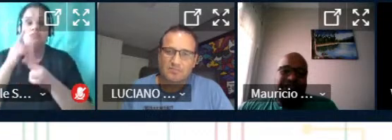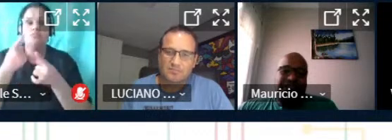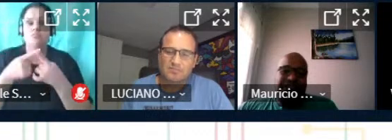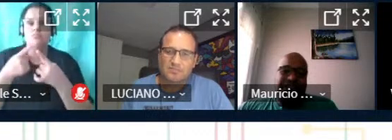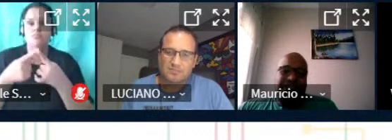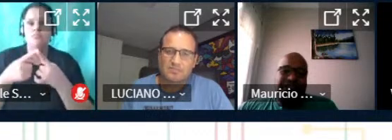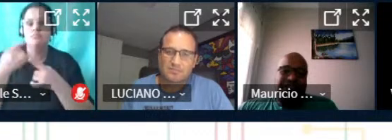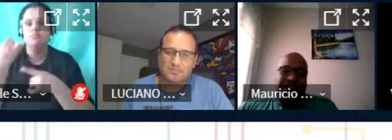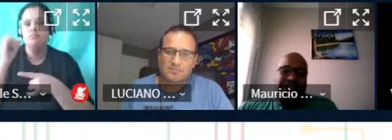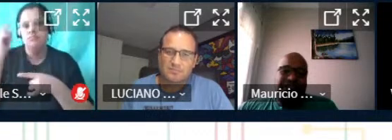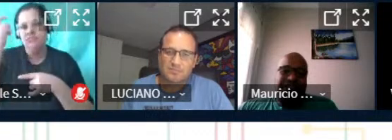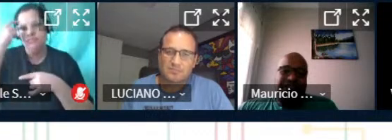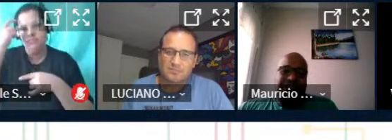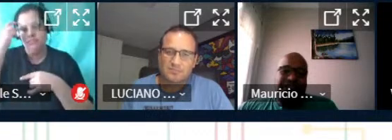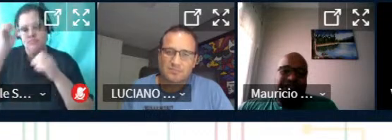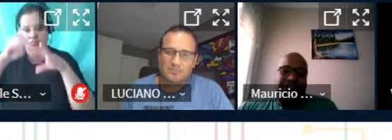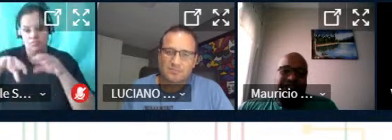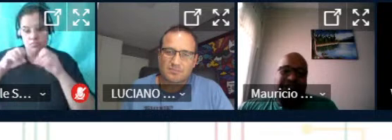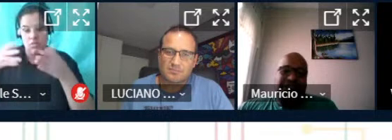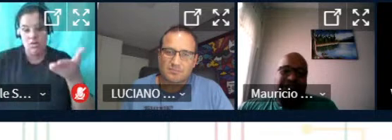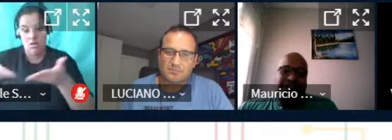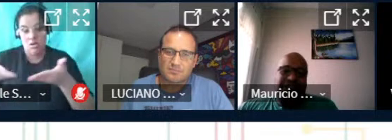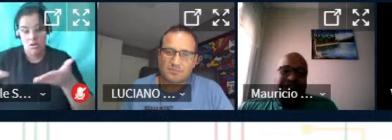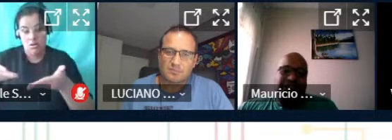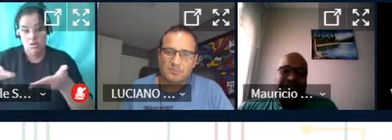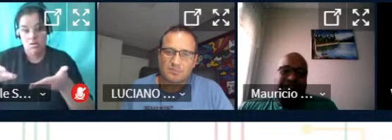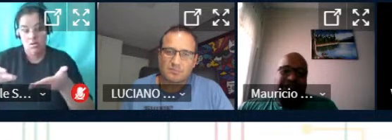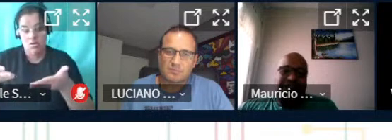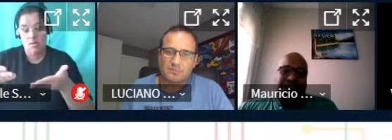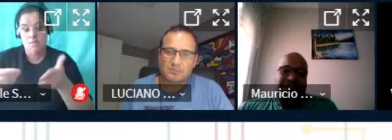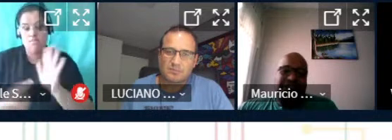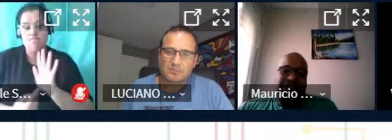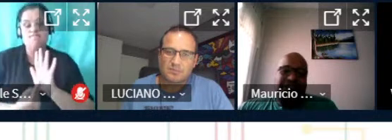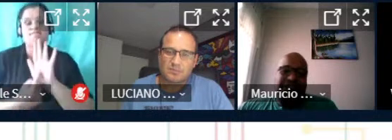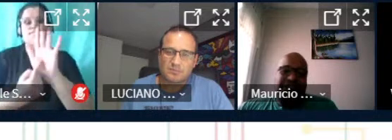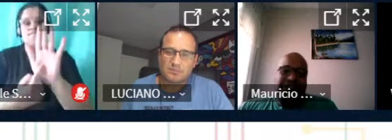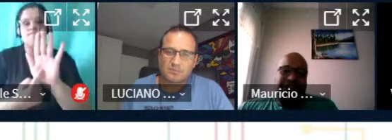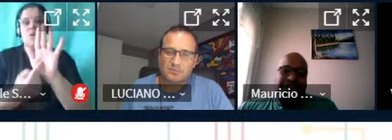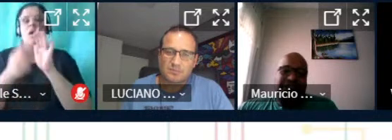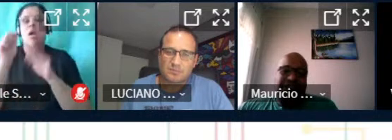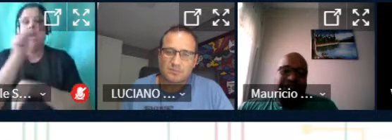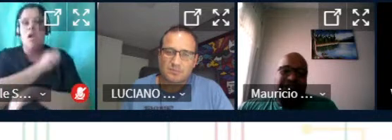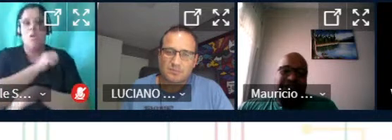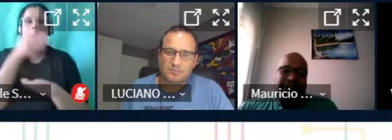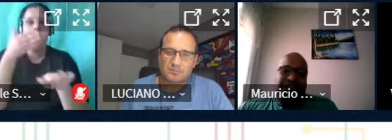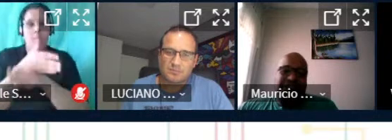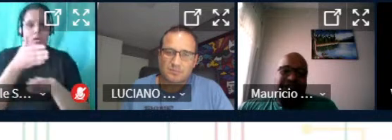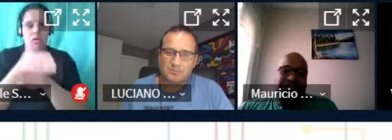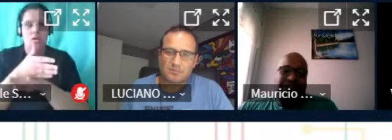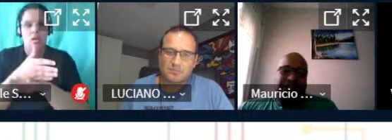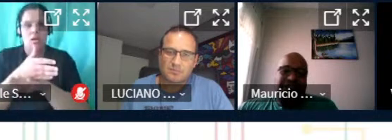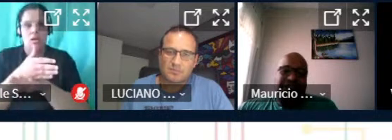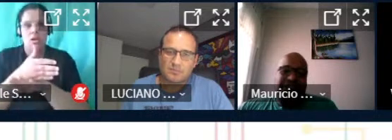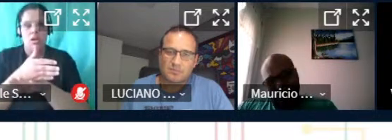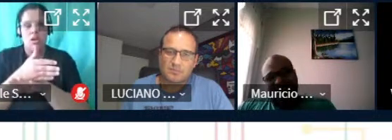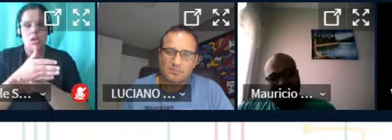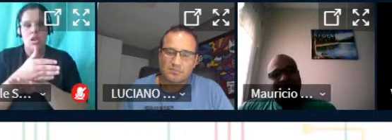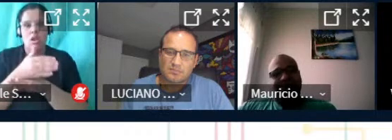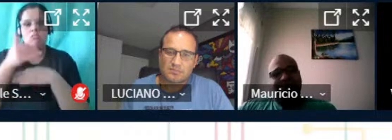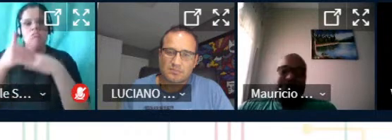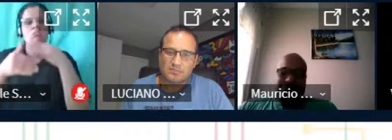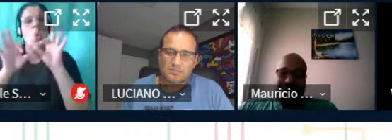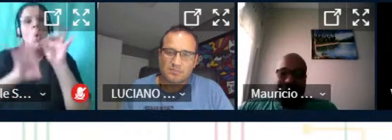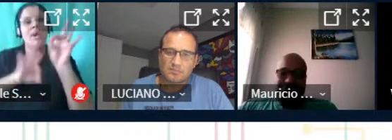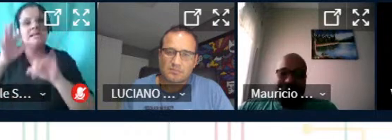se a pensarmos a educação hoje trazer esse aluno como protagonista inclusive participando da construção de uma disciplina ele não é